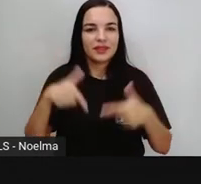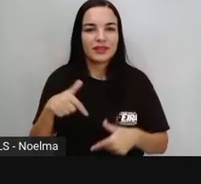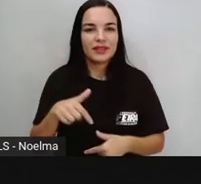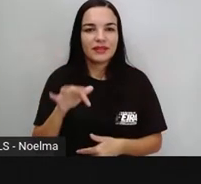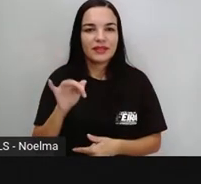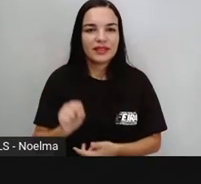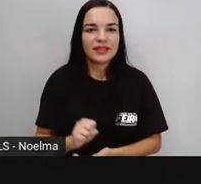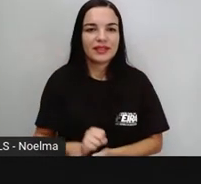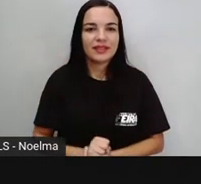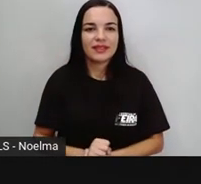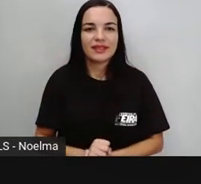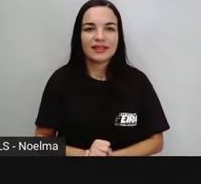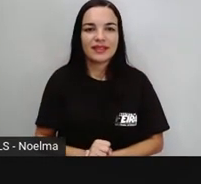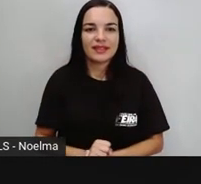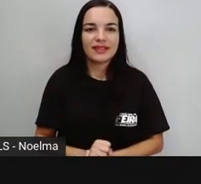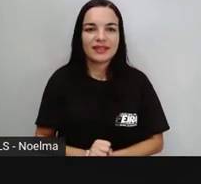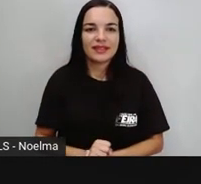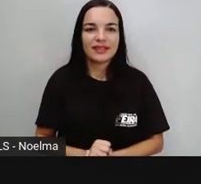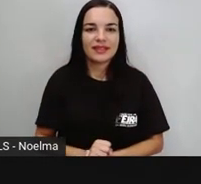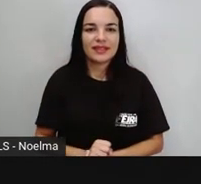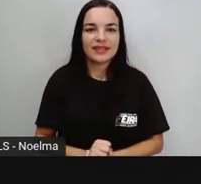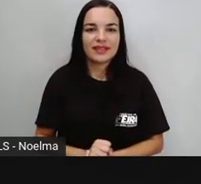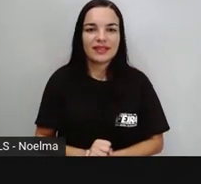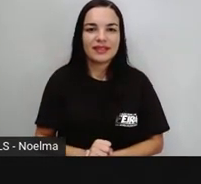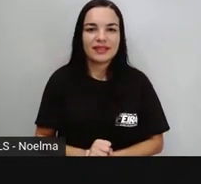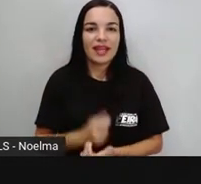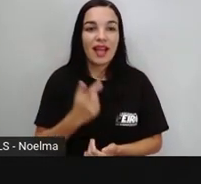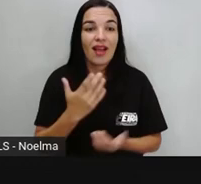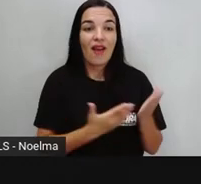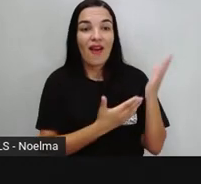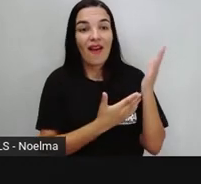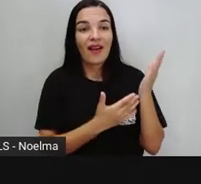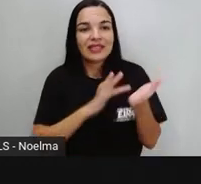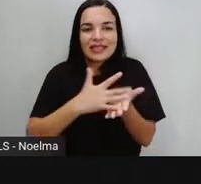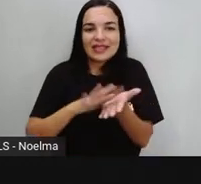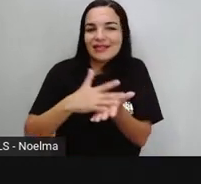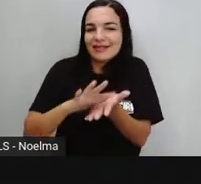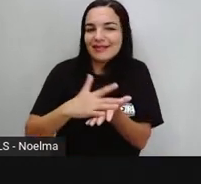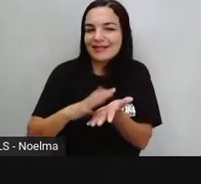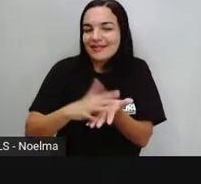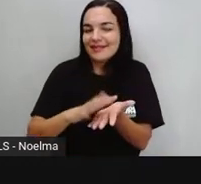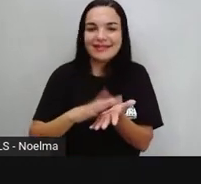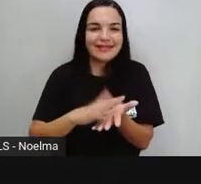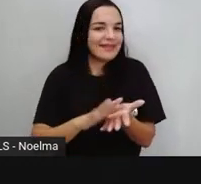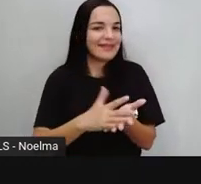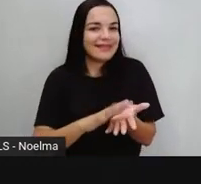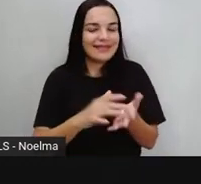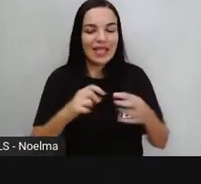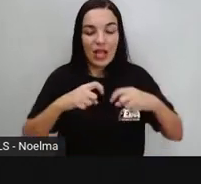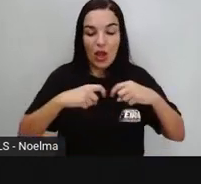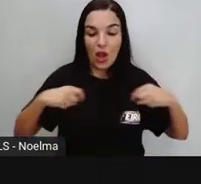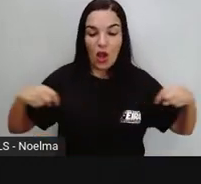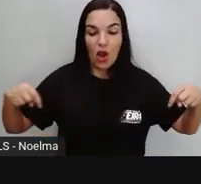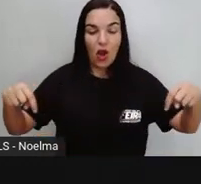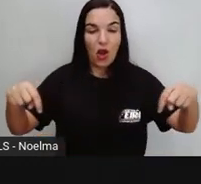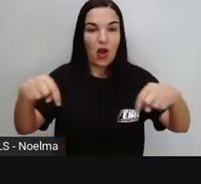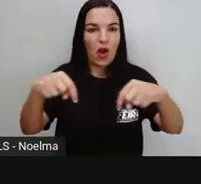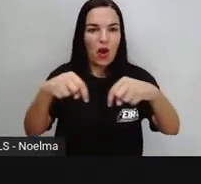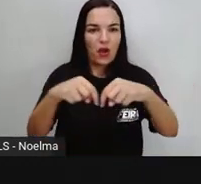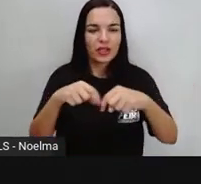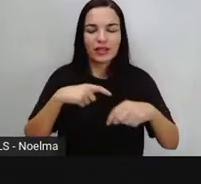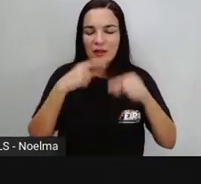de Feira de Santana. Olha só, samba de roda, né? Essa dança aí com